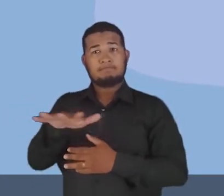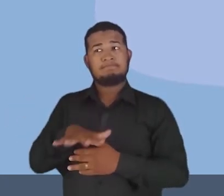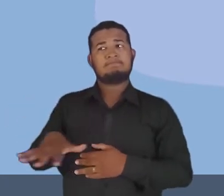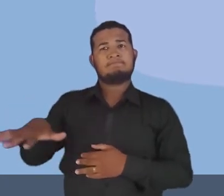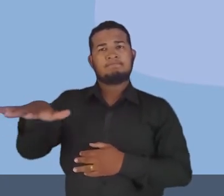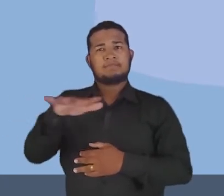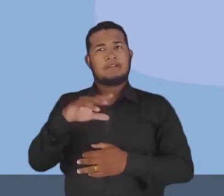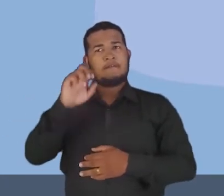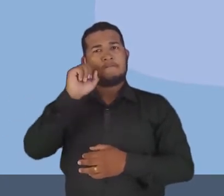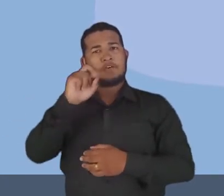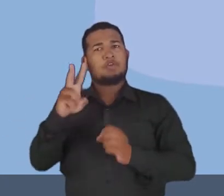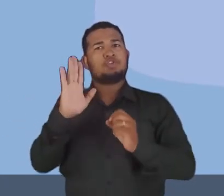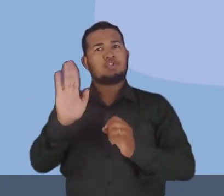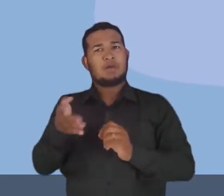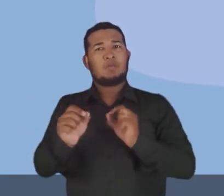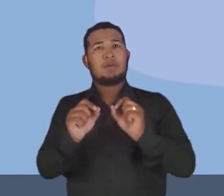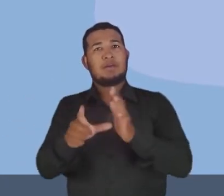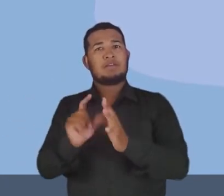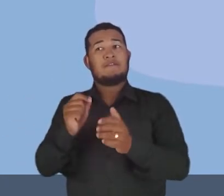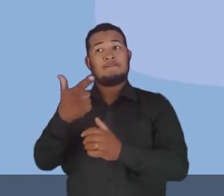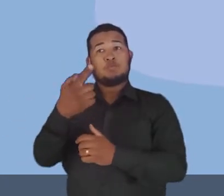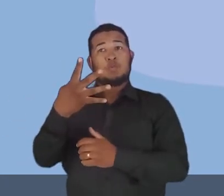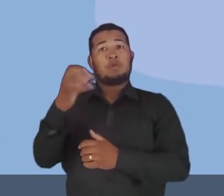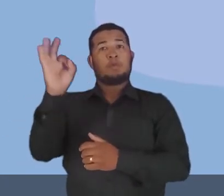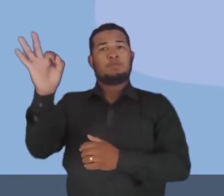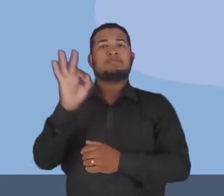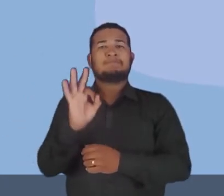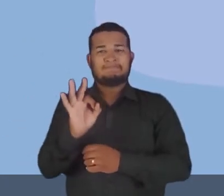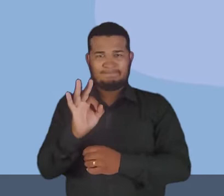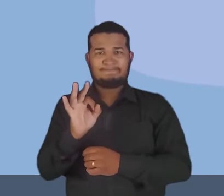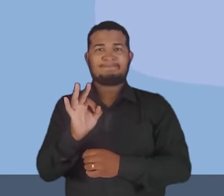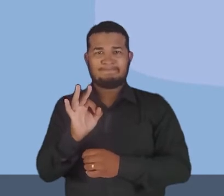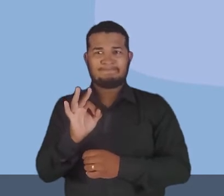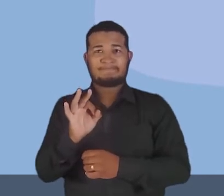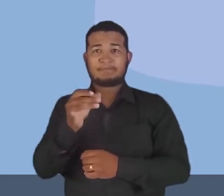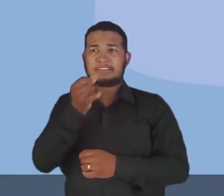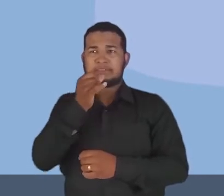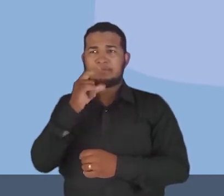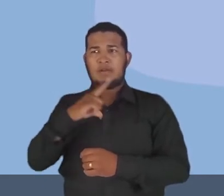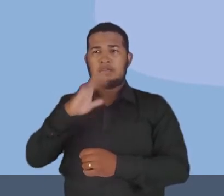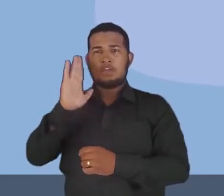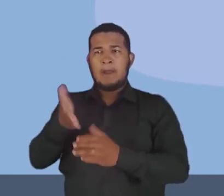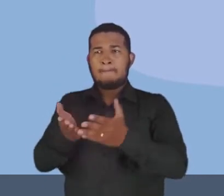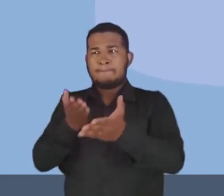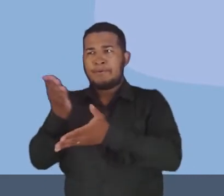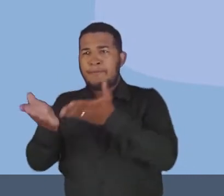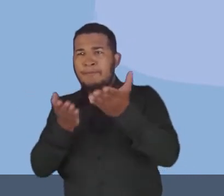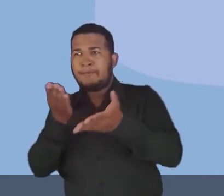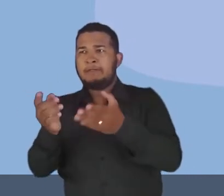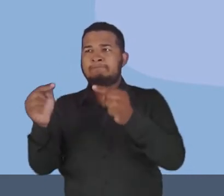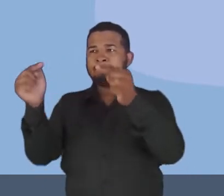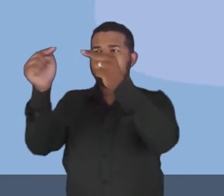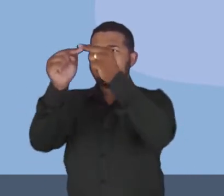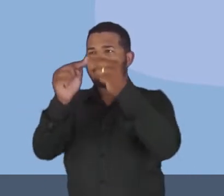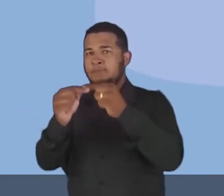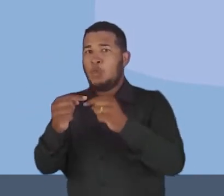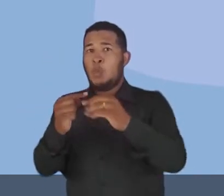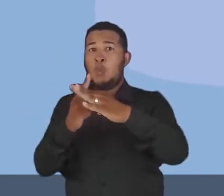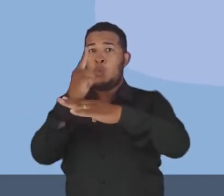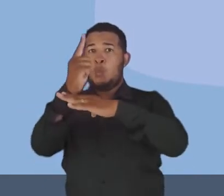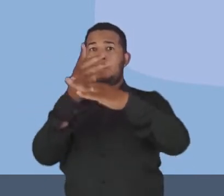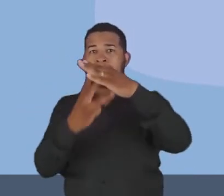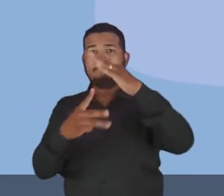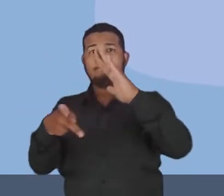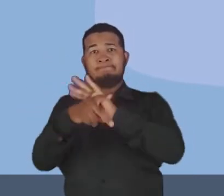área ocupada, a gente já viu de 24%. E, né, ela atendia, nesse momento, um terço